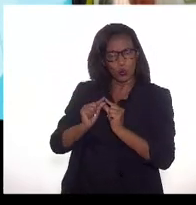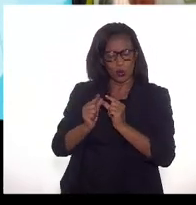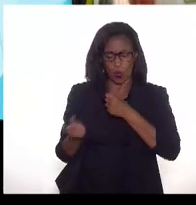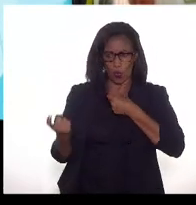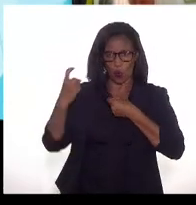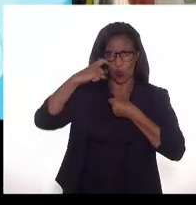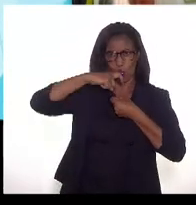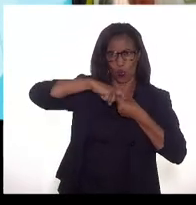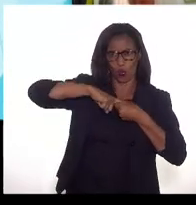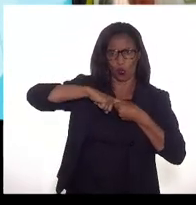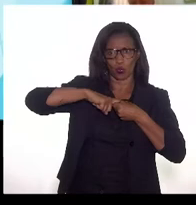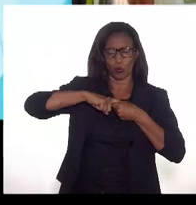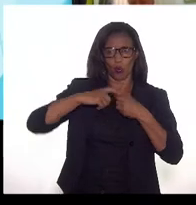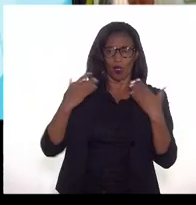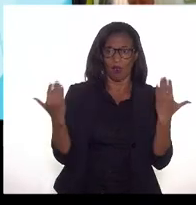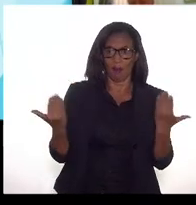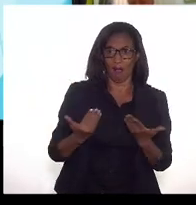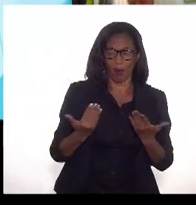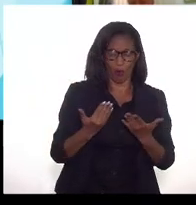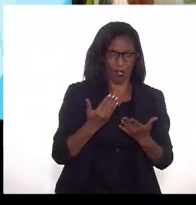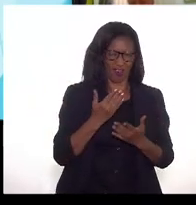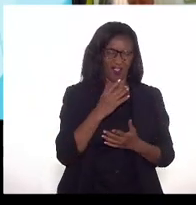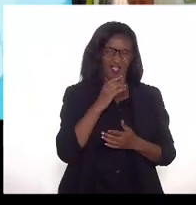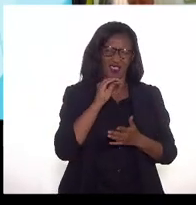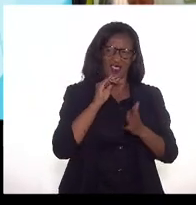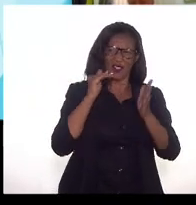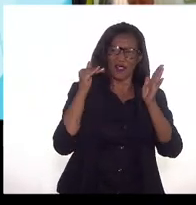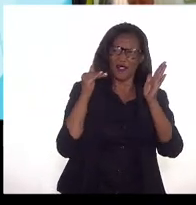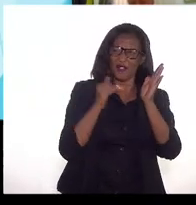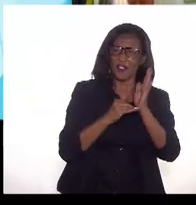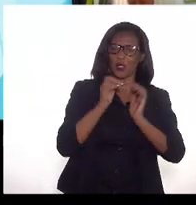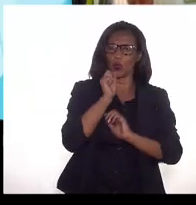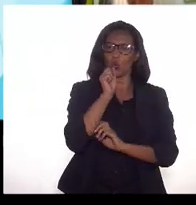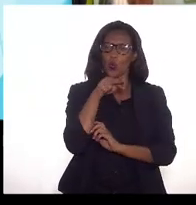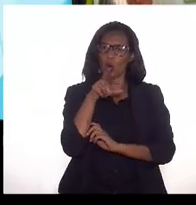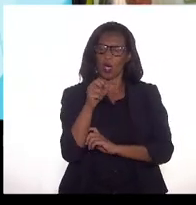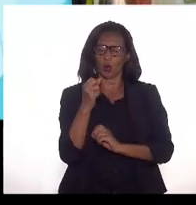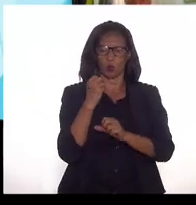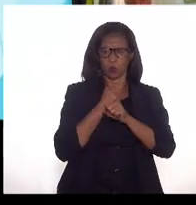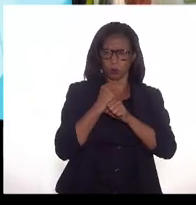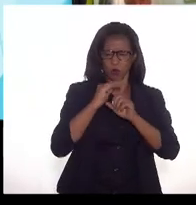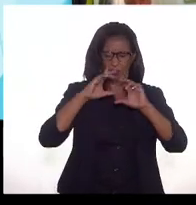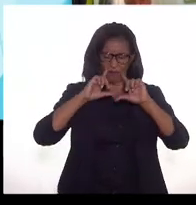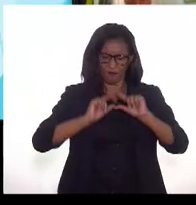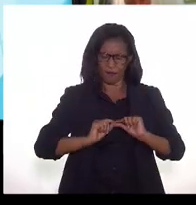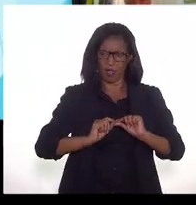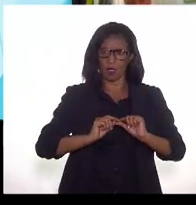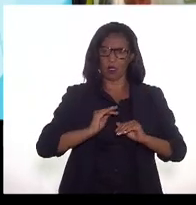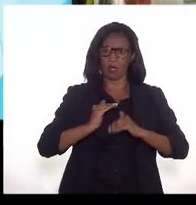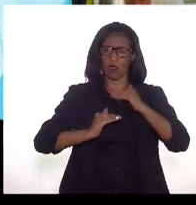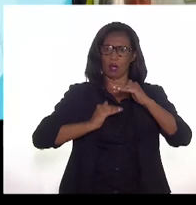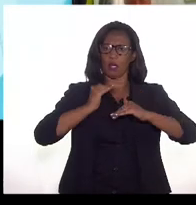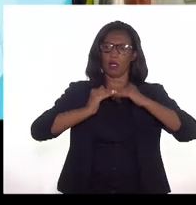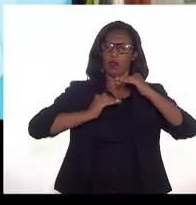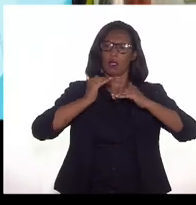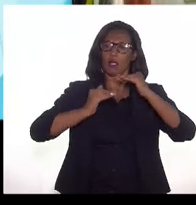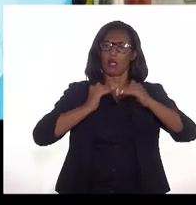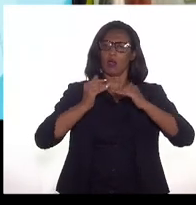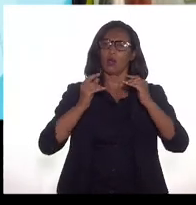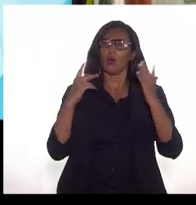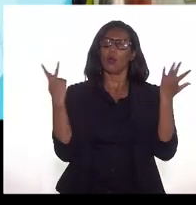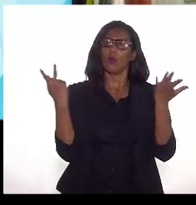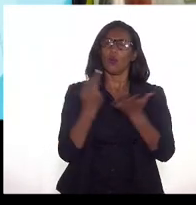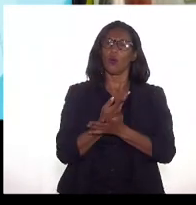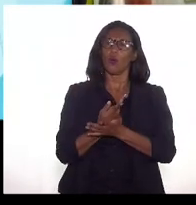voltou a crescer no fim do ano. Como é que isso se refletiu em termos de importação? Nós